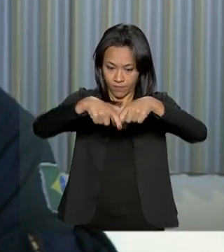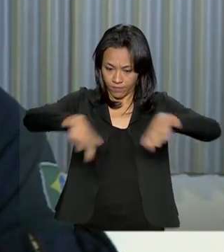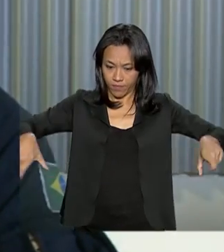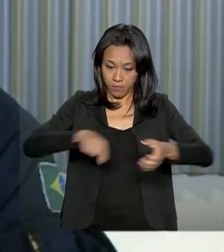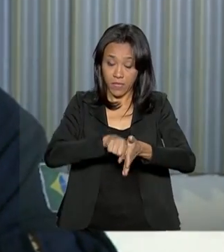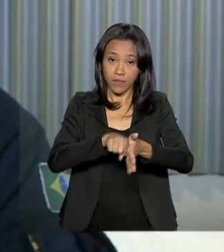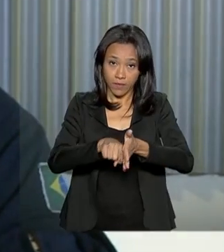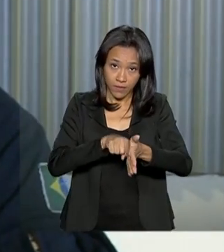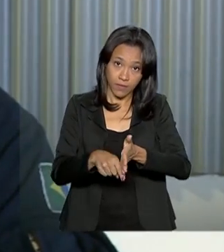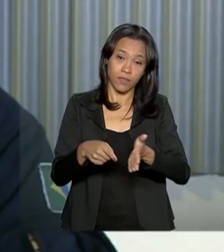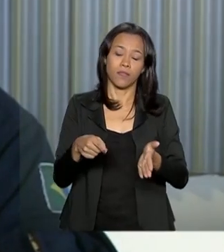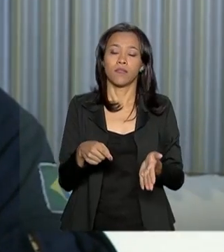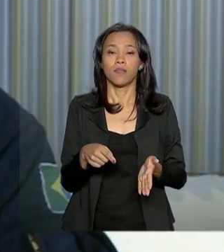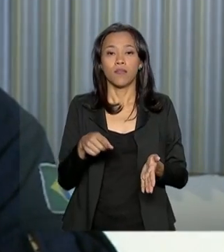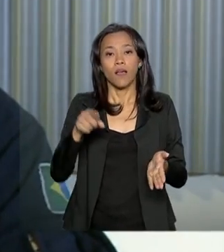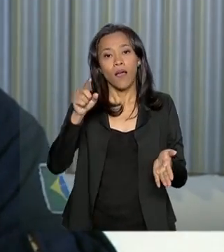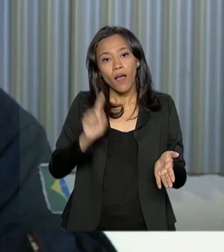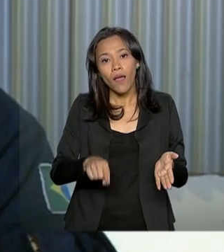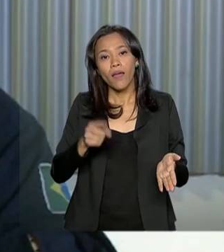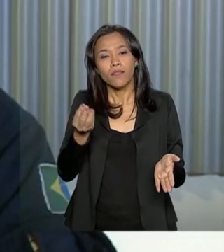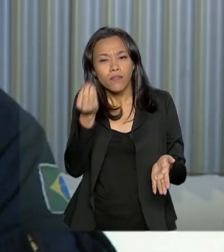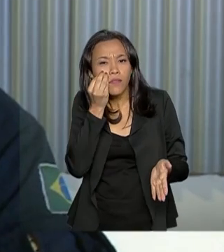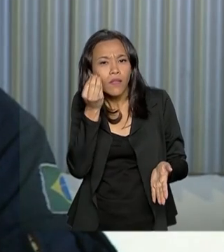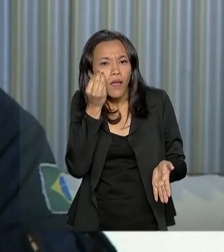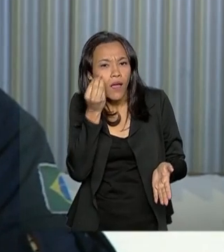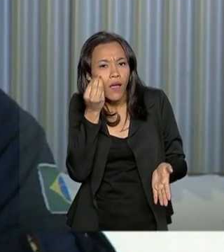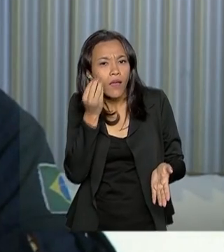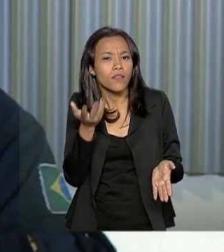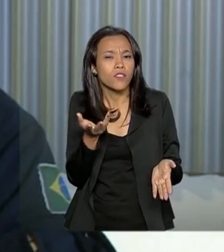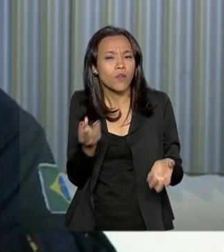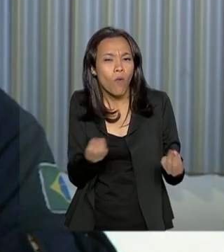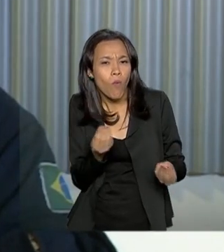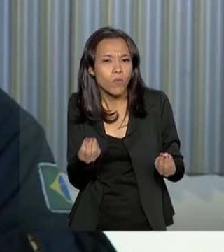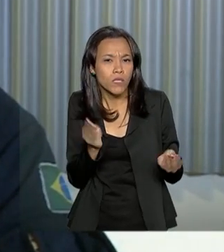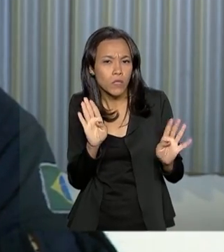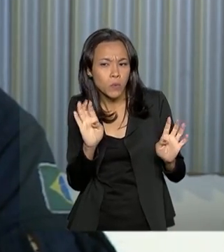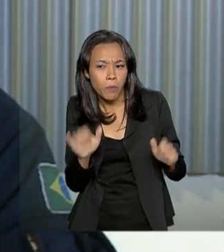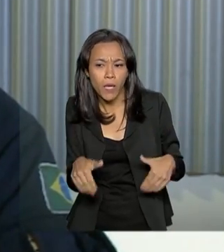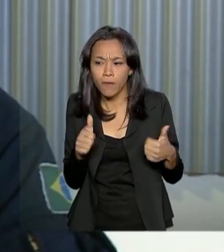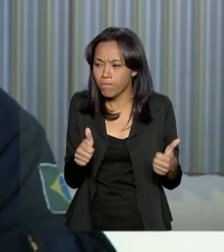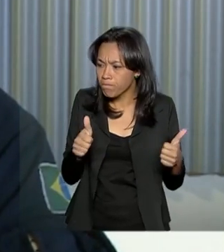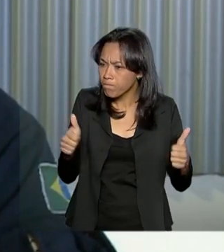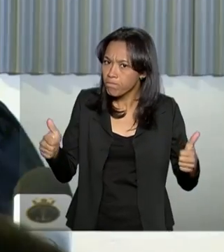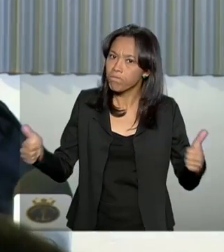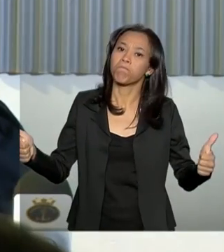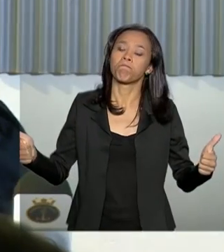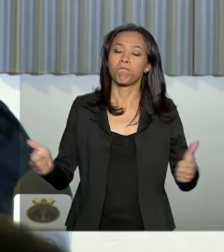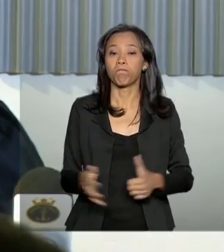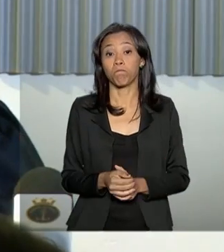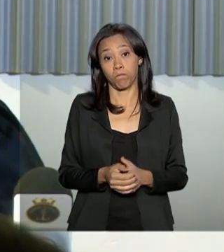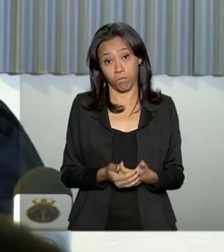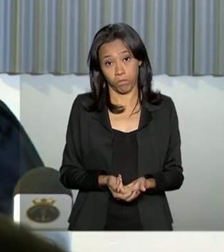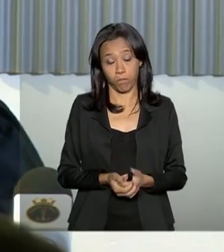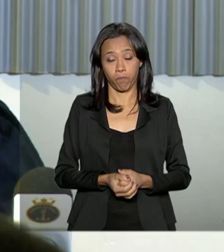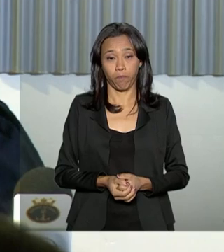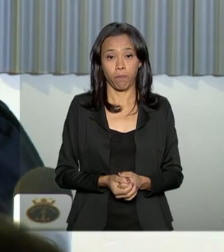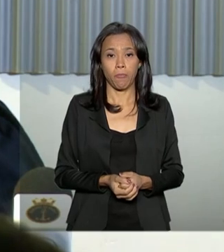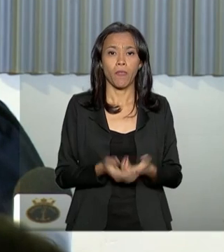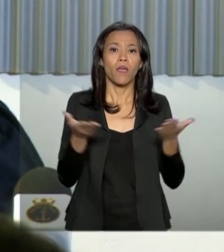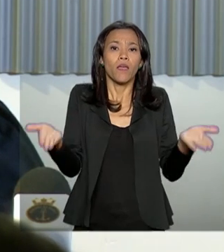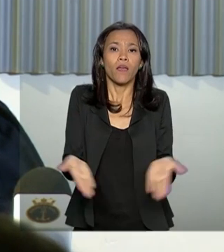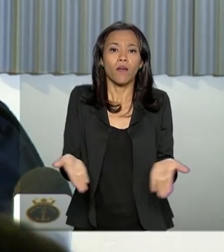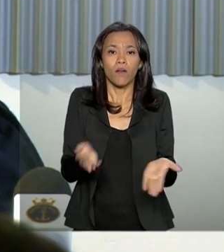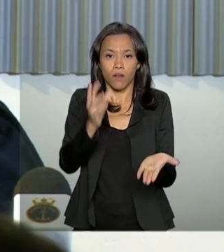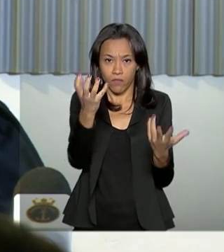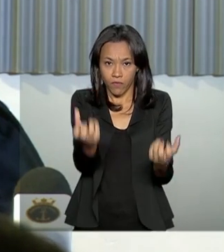dito, são esses testes voltados para o funcionamento no limite dos equipamentos. Bem, e agora